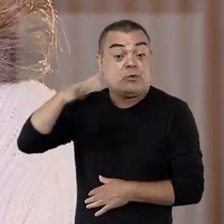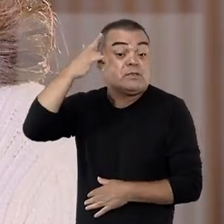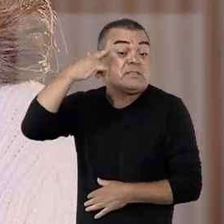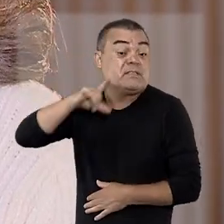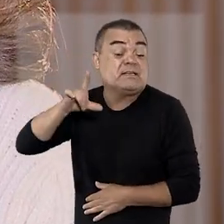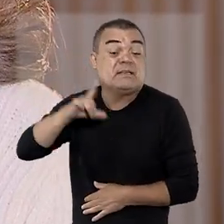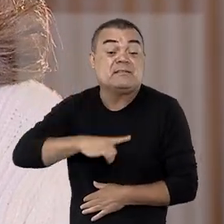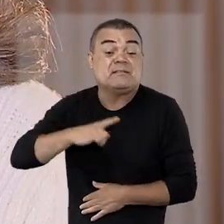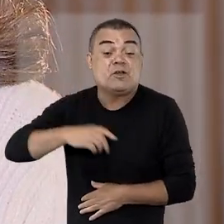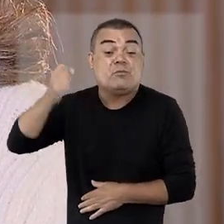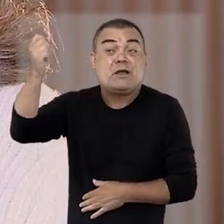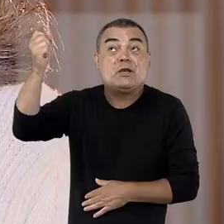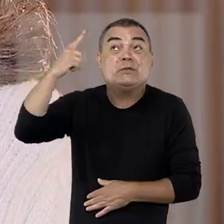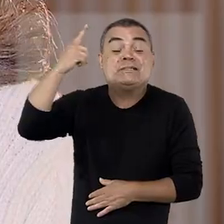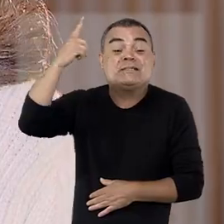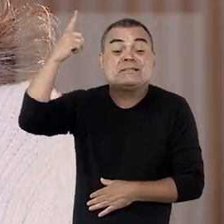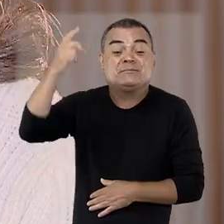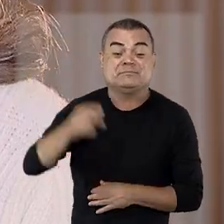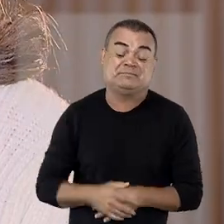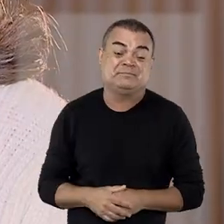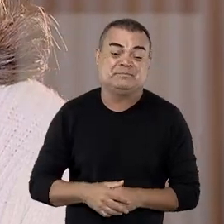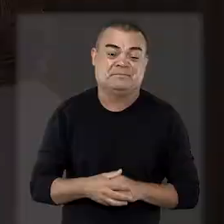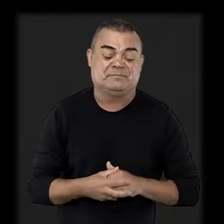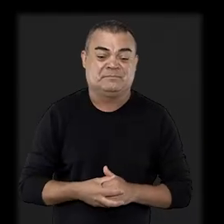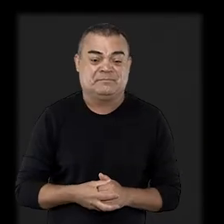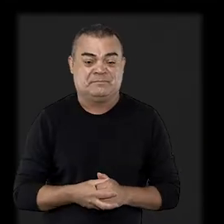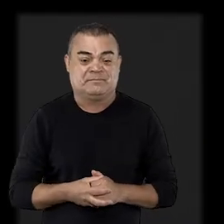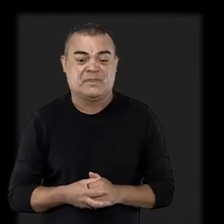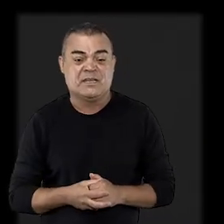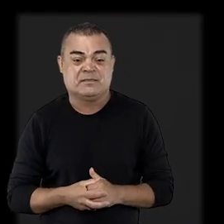ele, para que ele consiga ter uma luz.